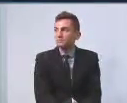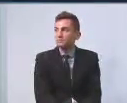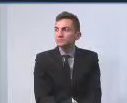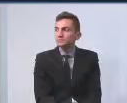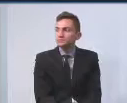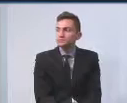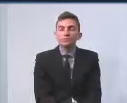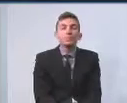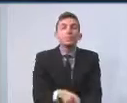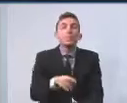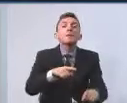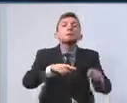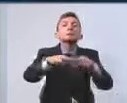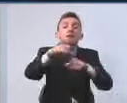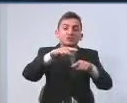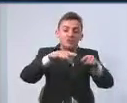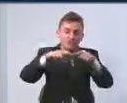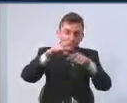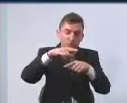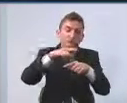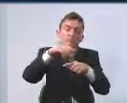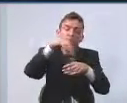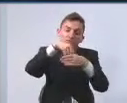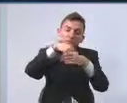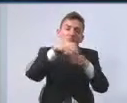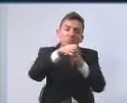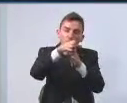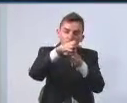Para a gestão dos conselhos municipais,